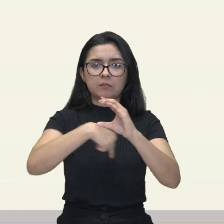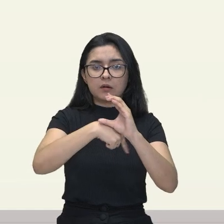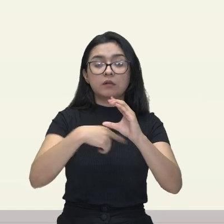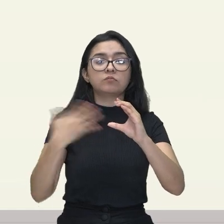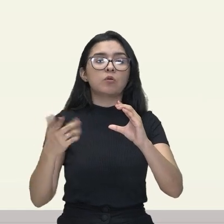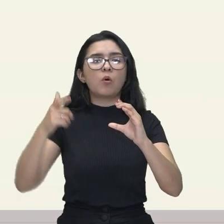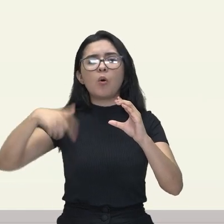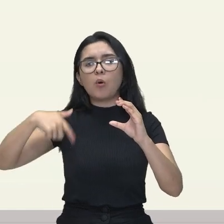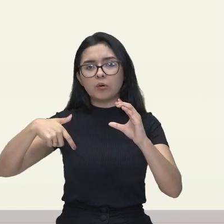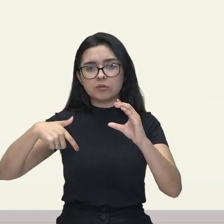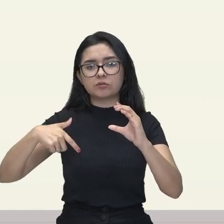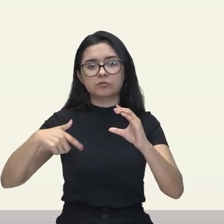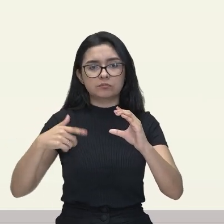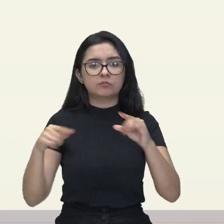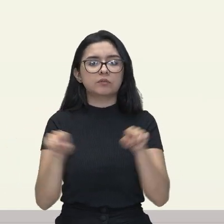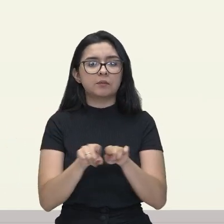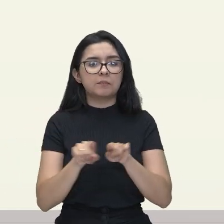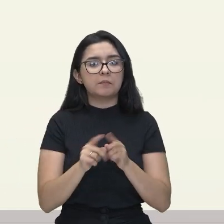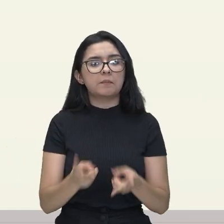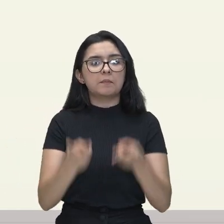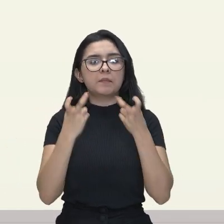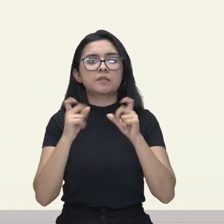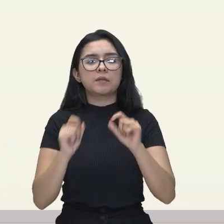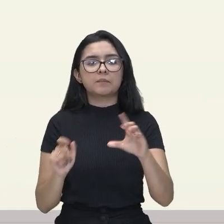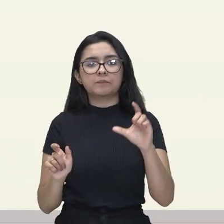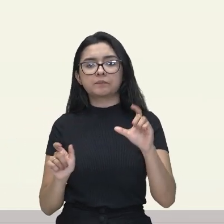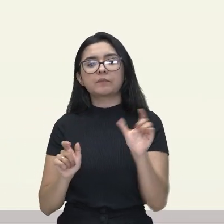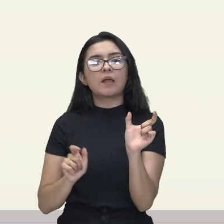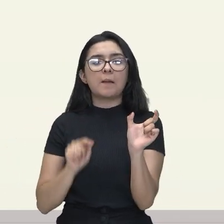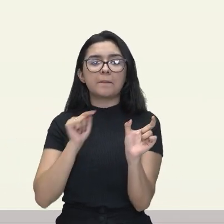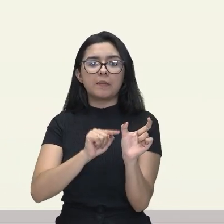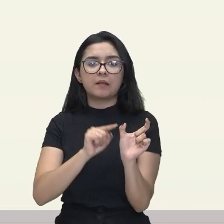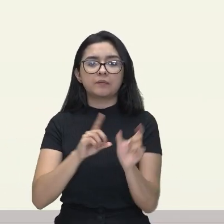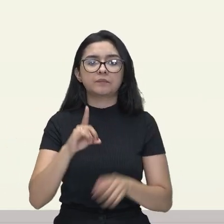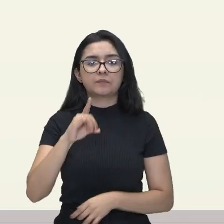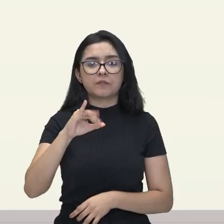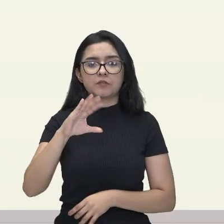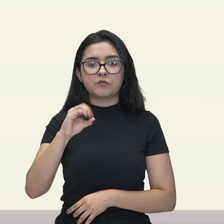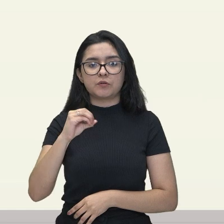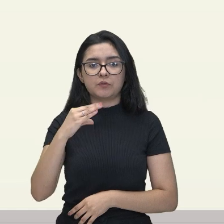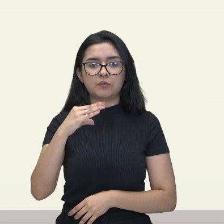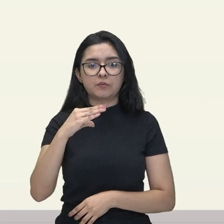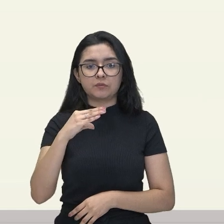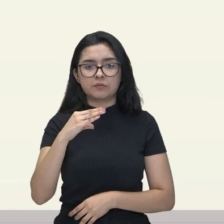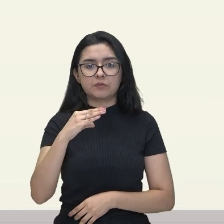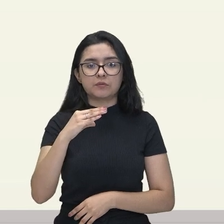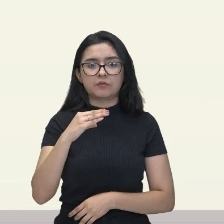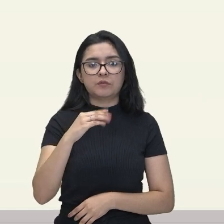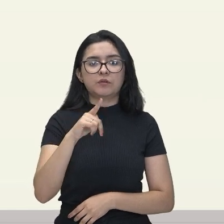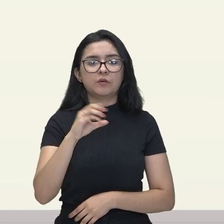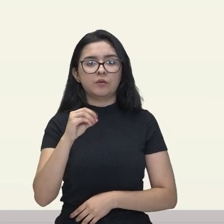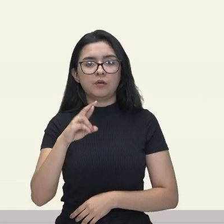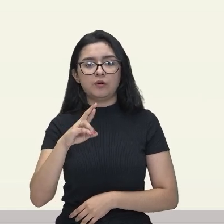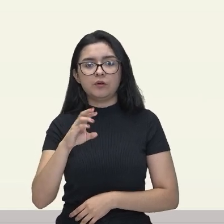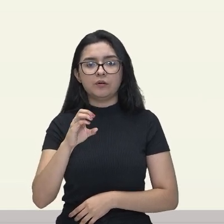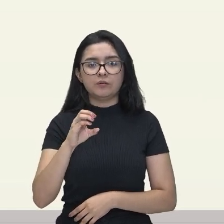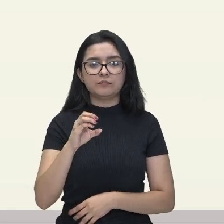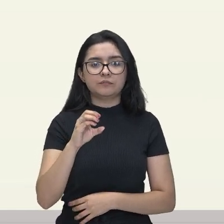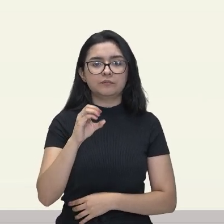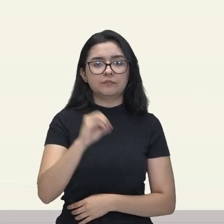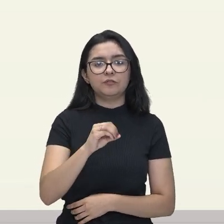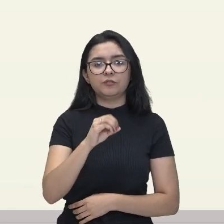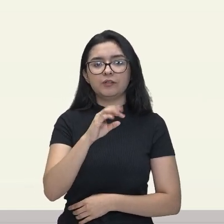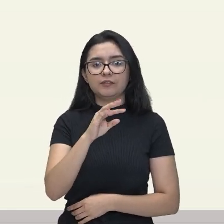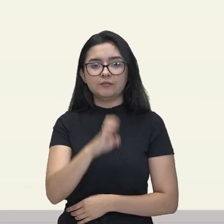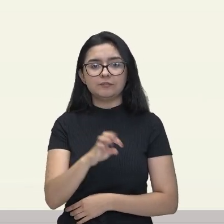E observem também que eu coloco a palavra de. Fica de cloro eteno, que é o nome